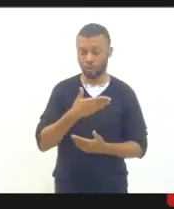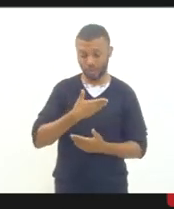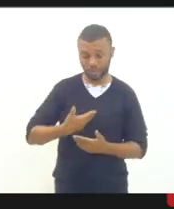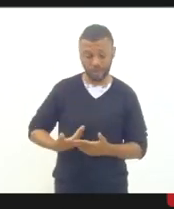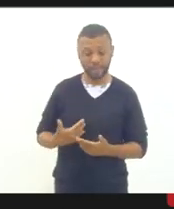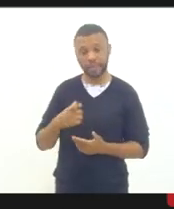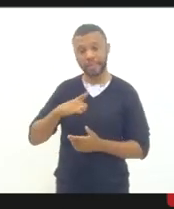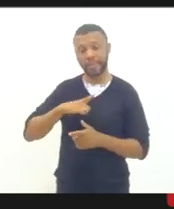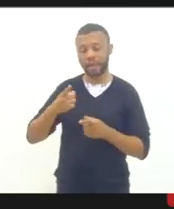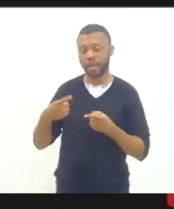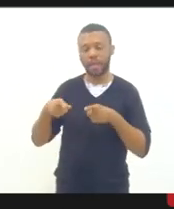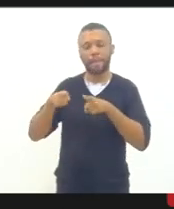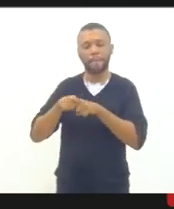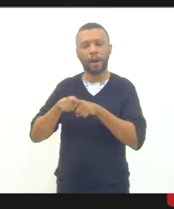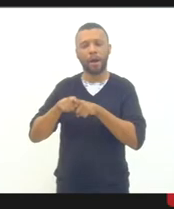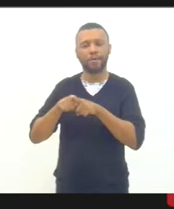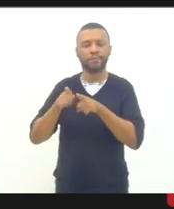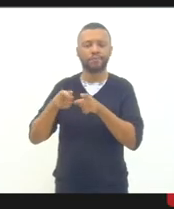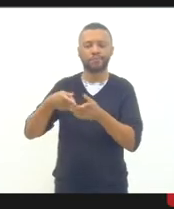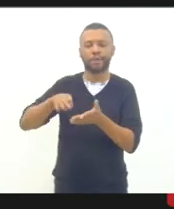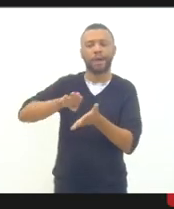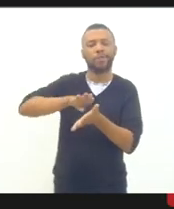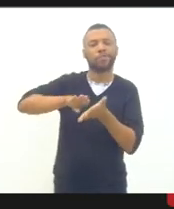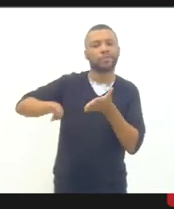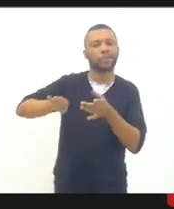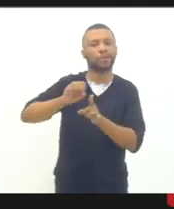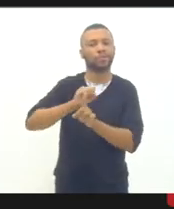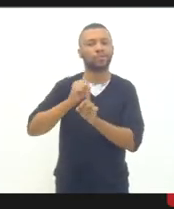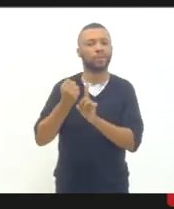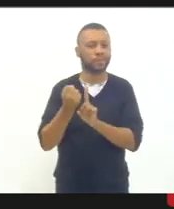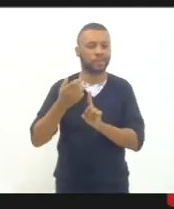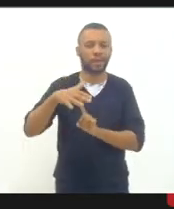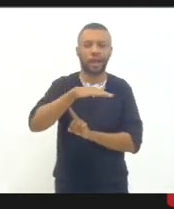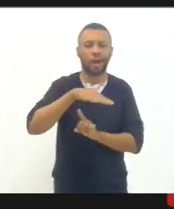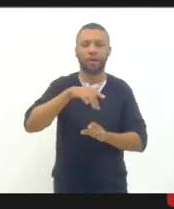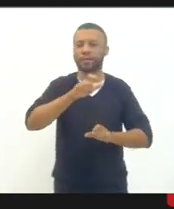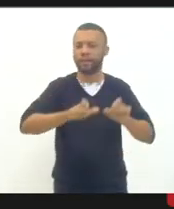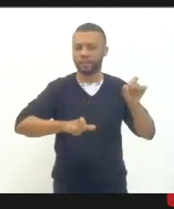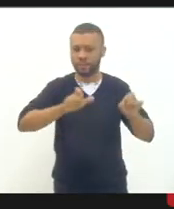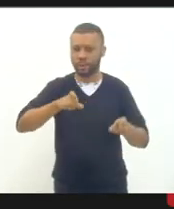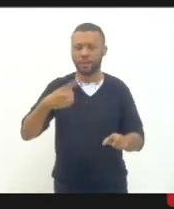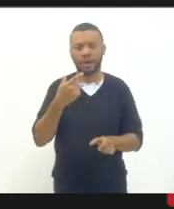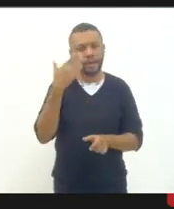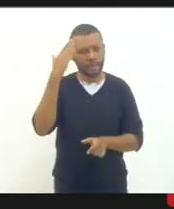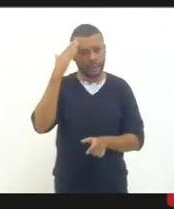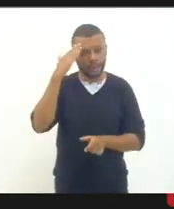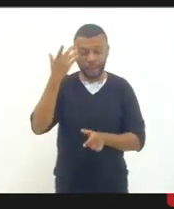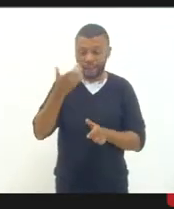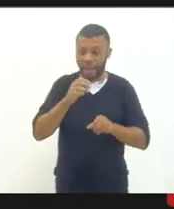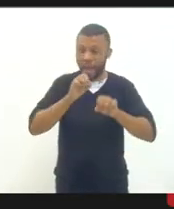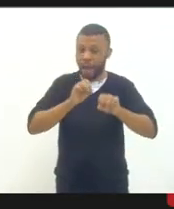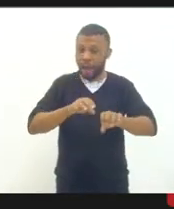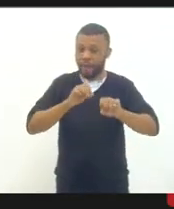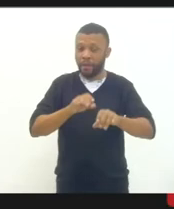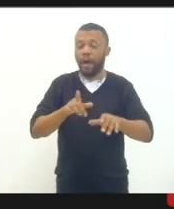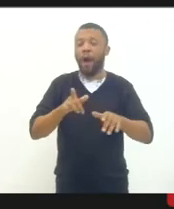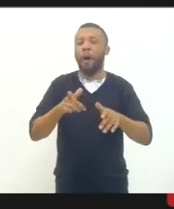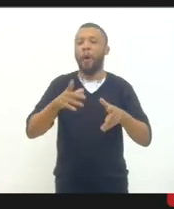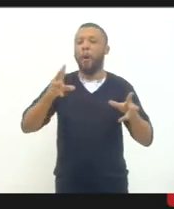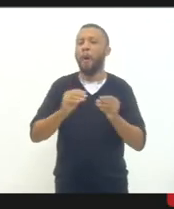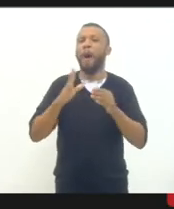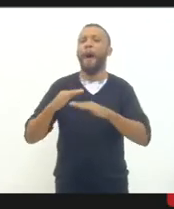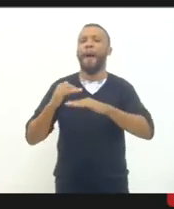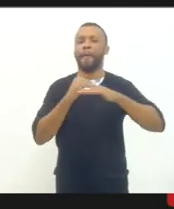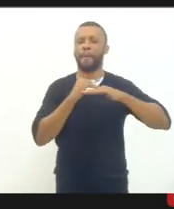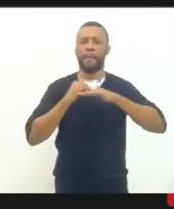reforçado uma exclusão social das pessoas e a gente sabe que a educação não inclui então é importante que a gente